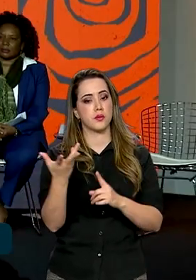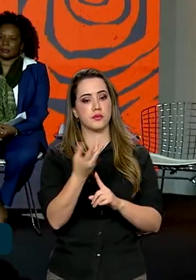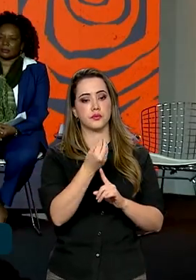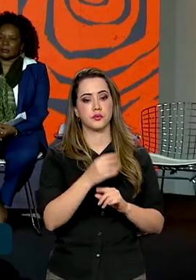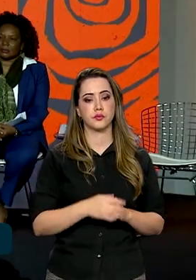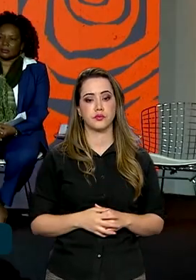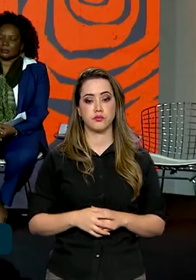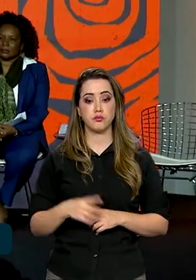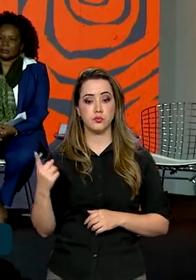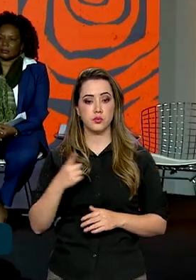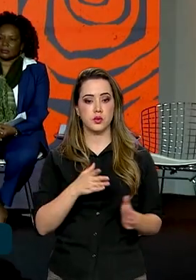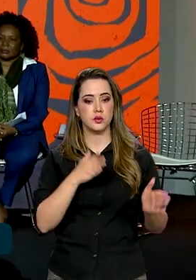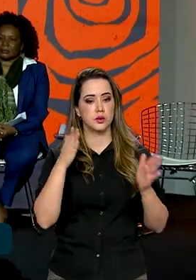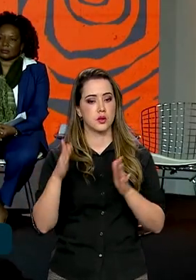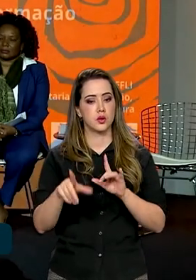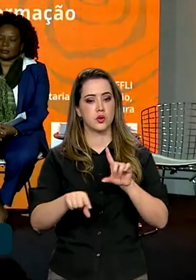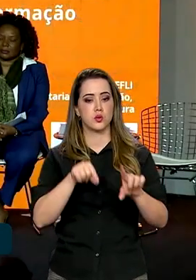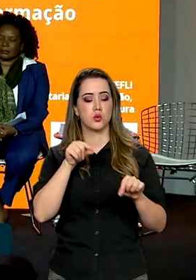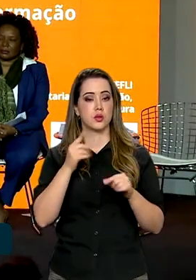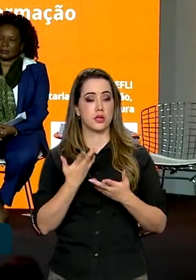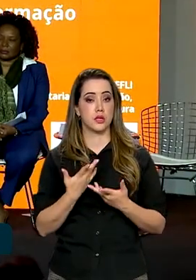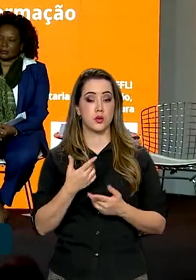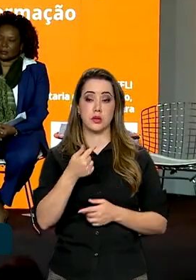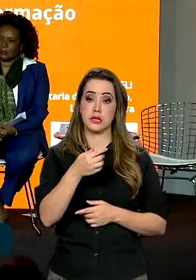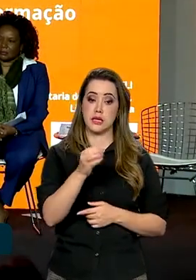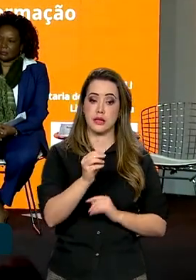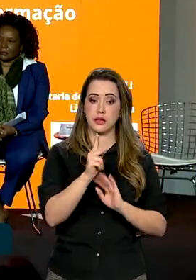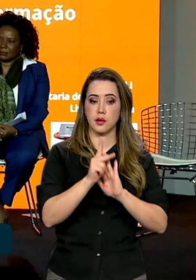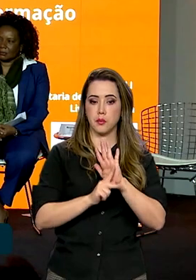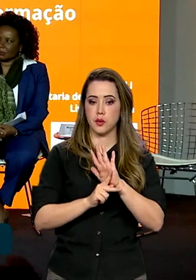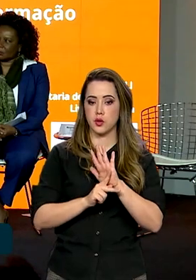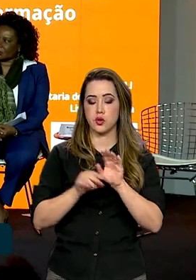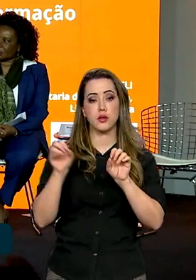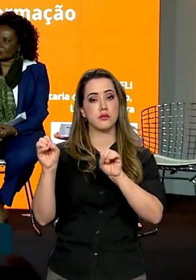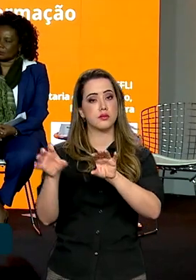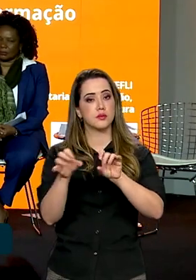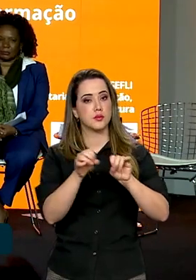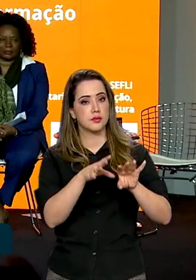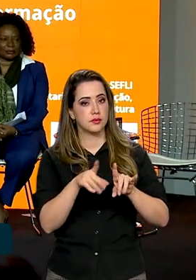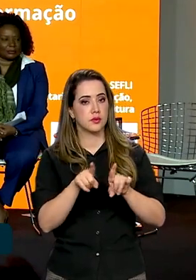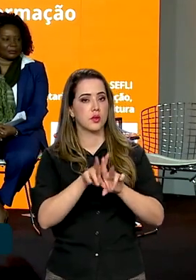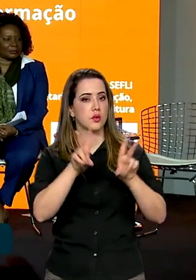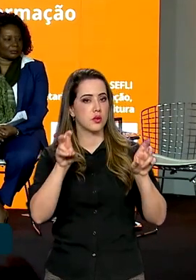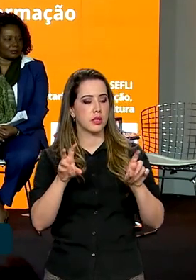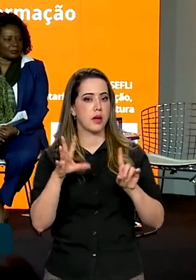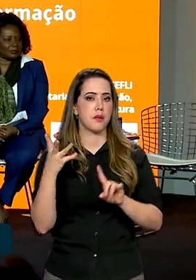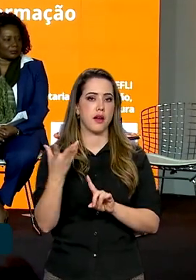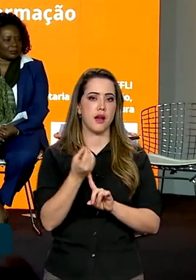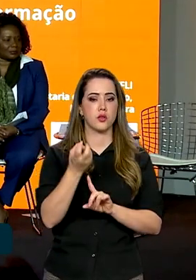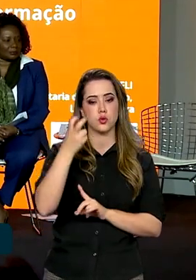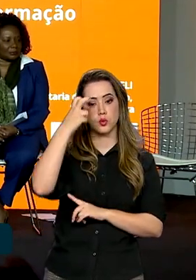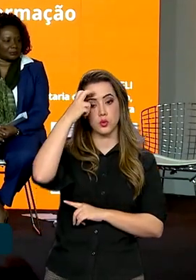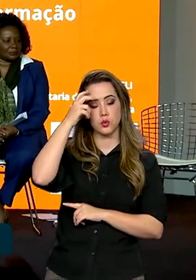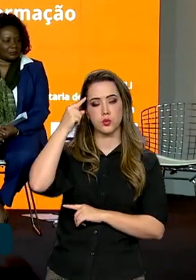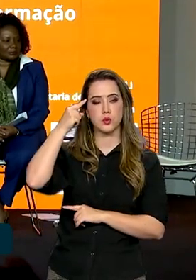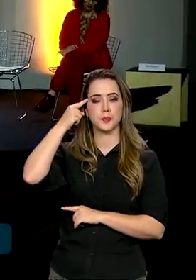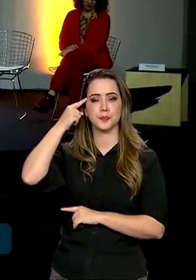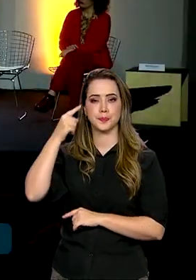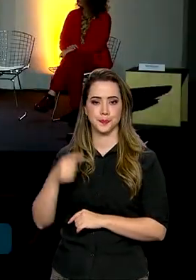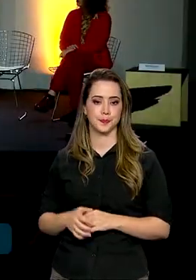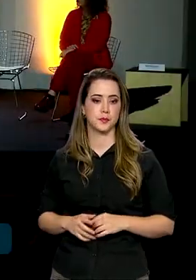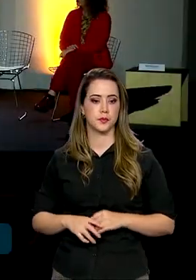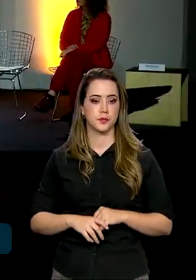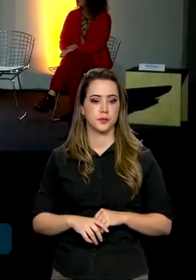Nessa primeira etapa serão escolhidos 70 projetos de educação em arte, cultura e pensamento.